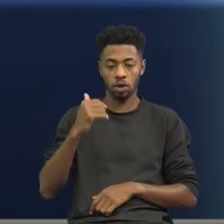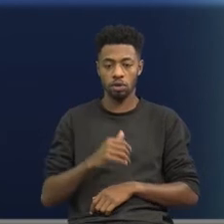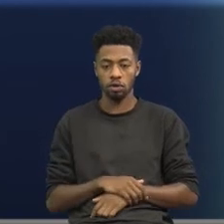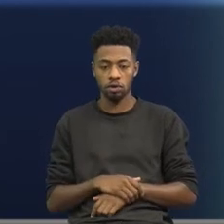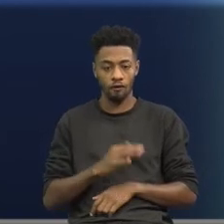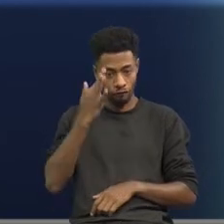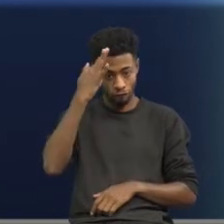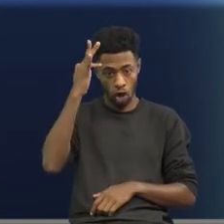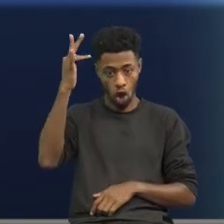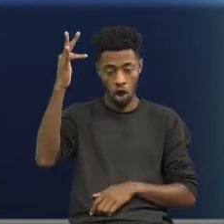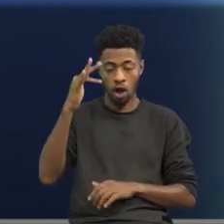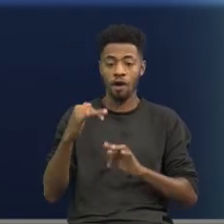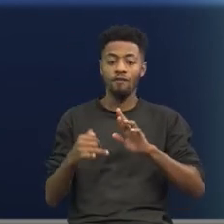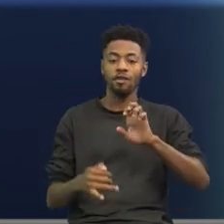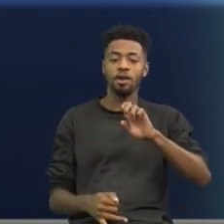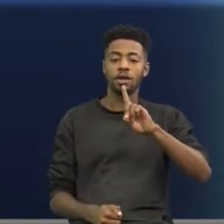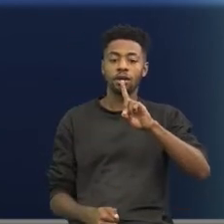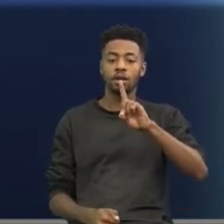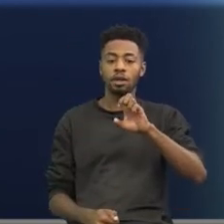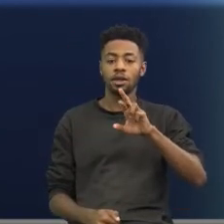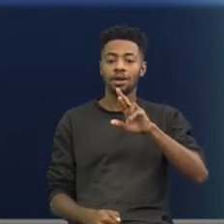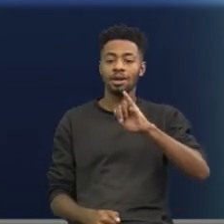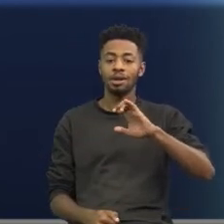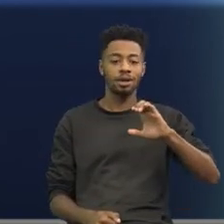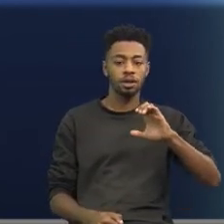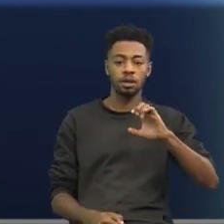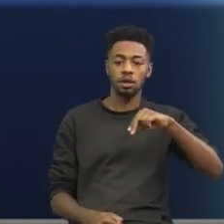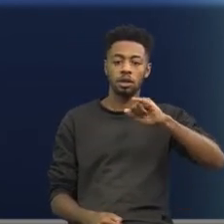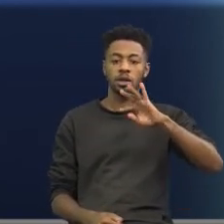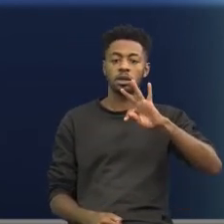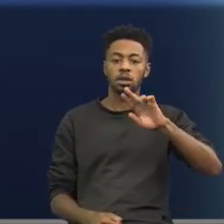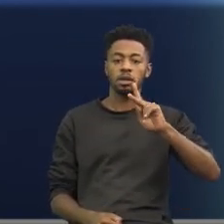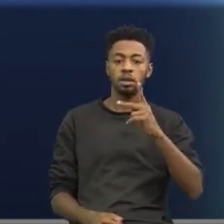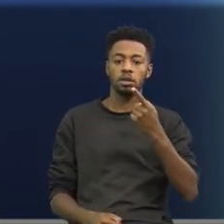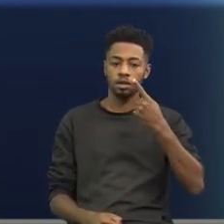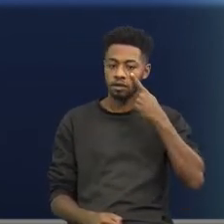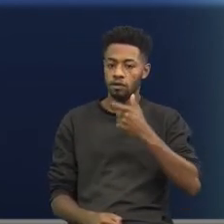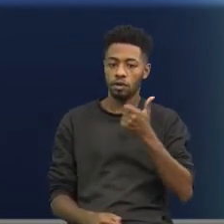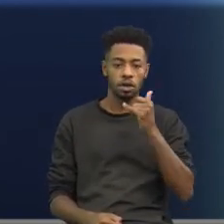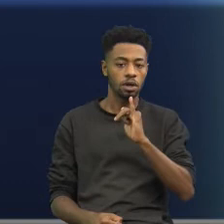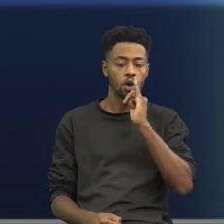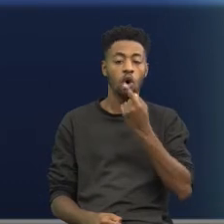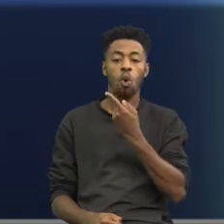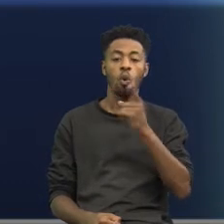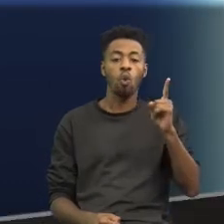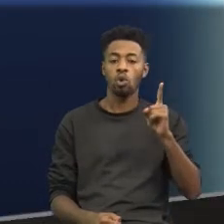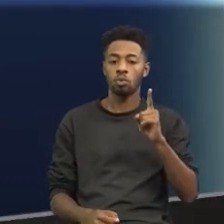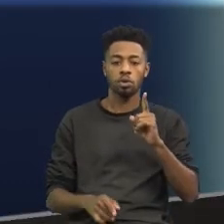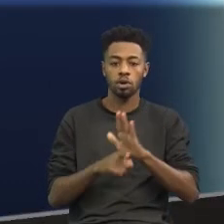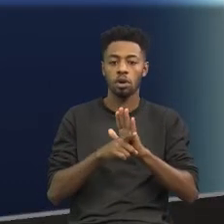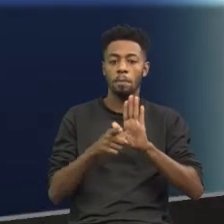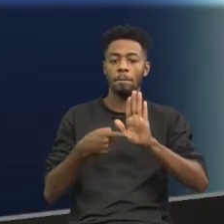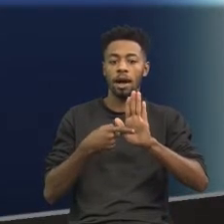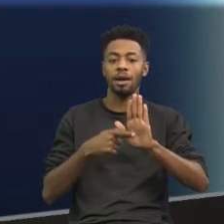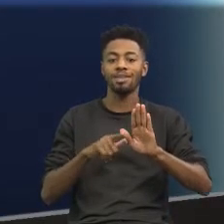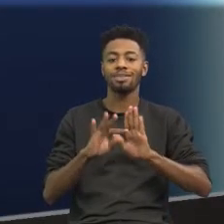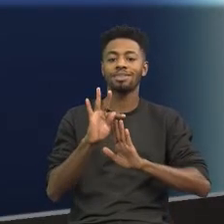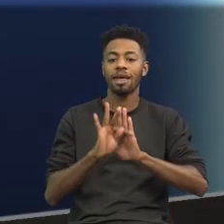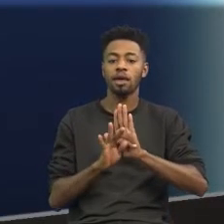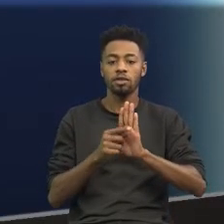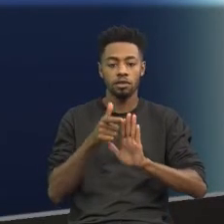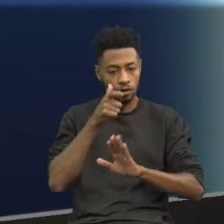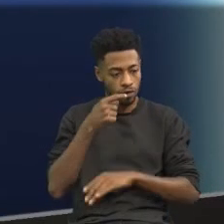Nietzsche. Bom, tá pedindo aí o último parágrafo do texto? Vamos voltar ao último parágrafo do texto para a gente dar uma olhadinha